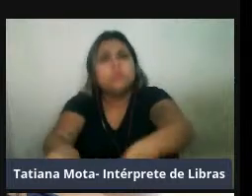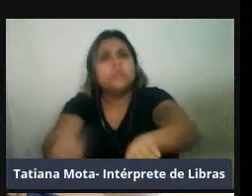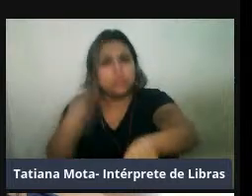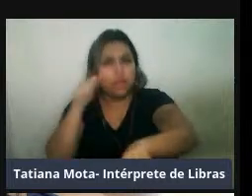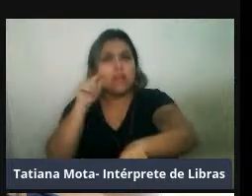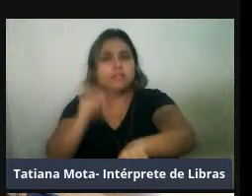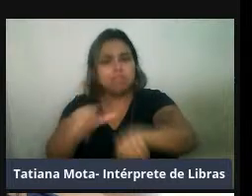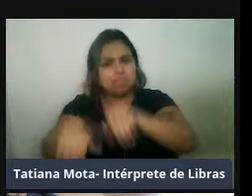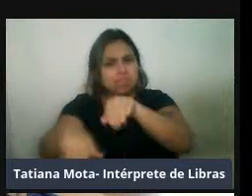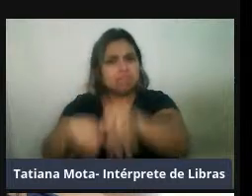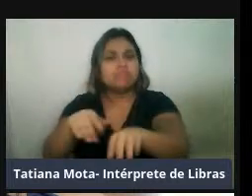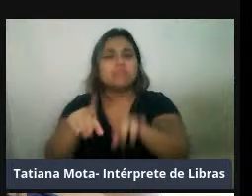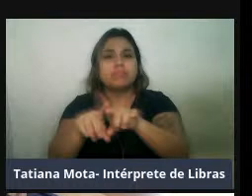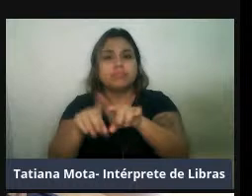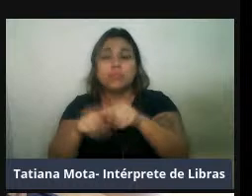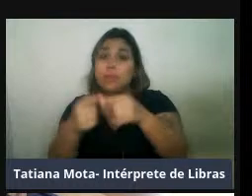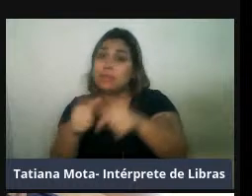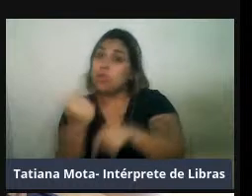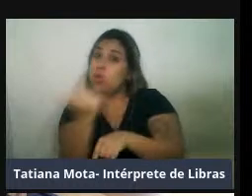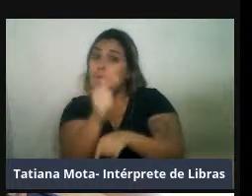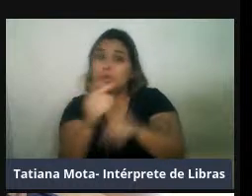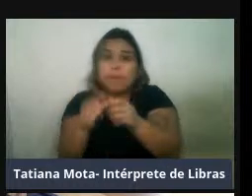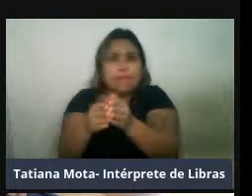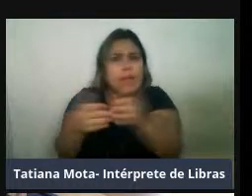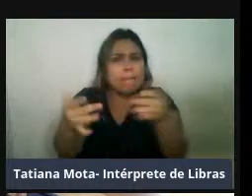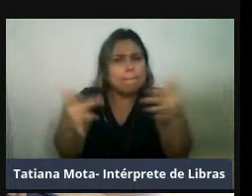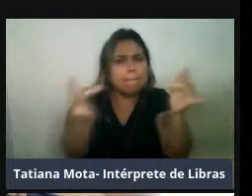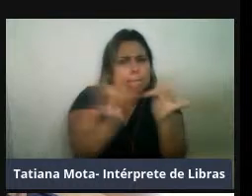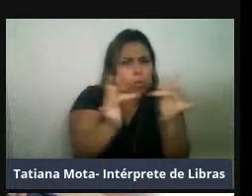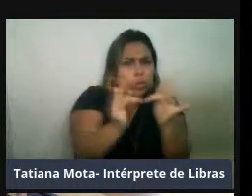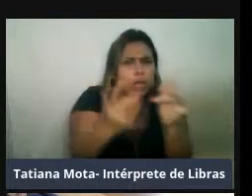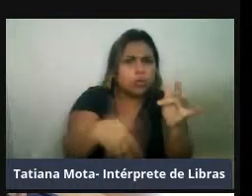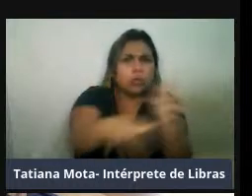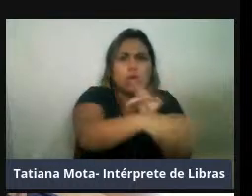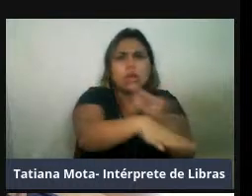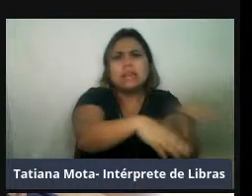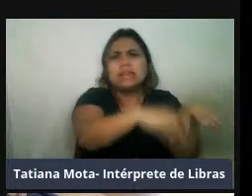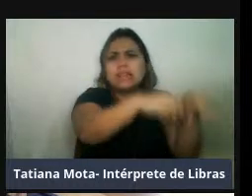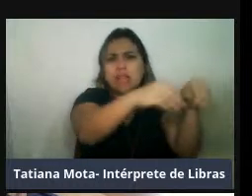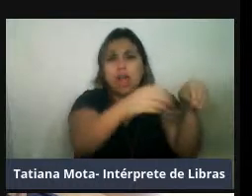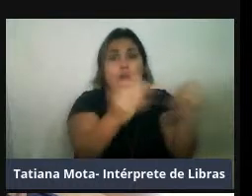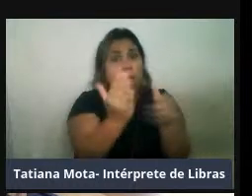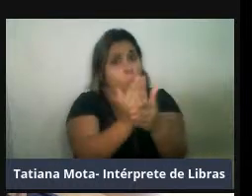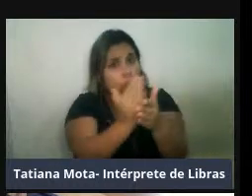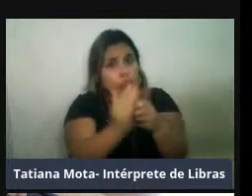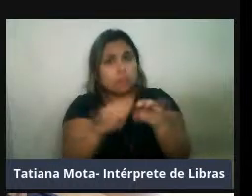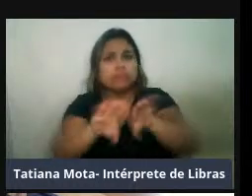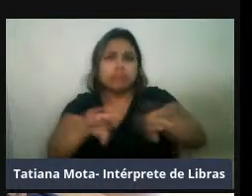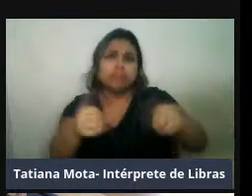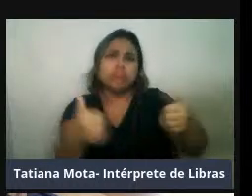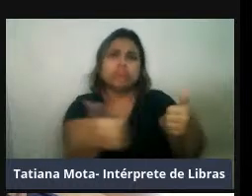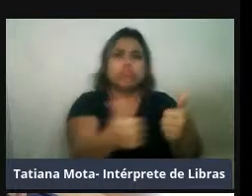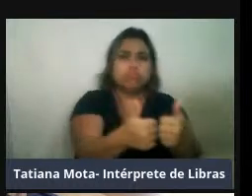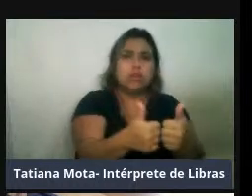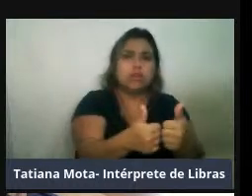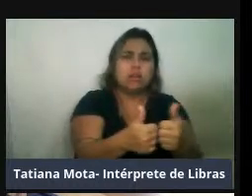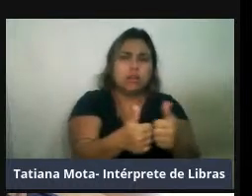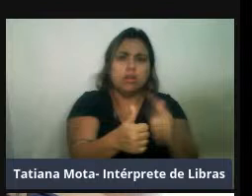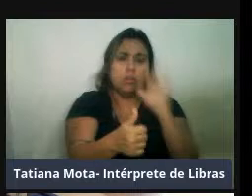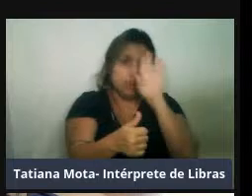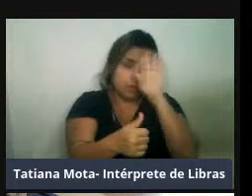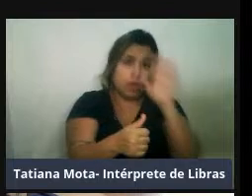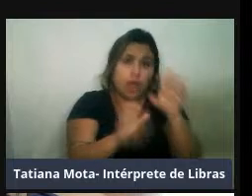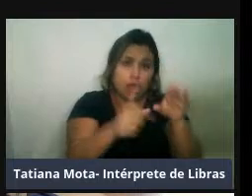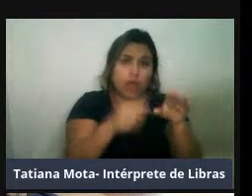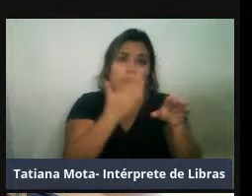costa porque tem toda uma ligação ainda com o ambiente terrestre, né, o que é característico, né, dos carnívoros ainda, né, no caso dos